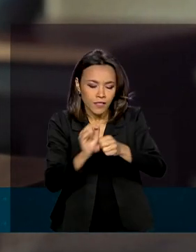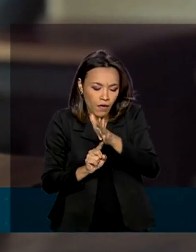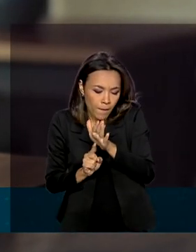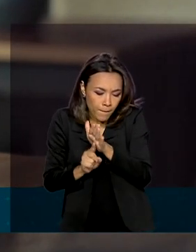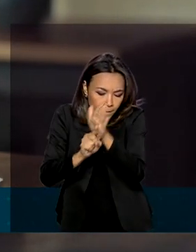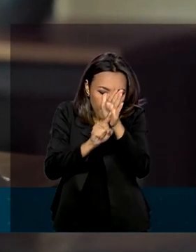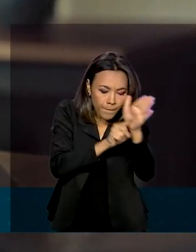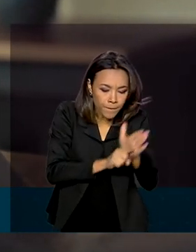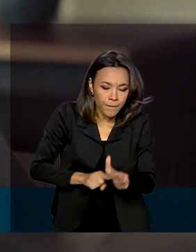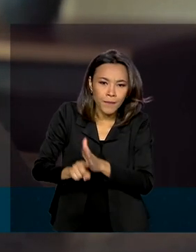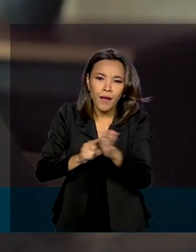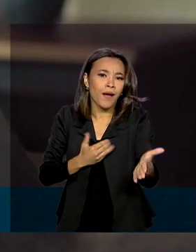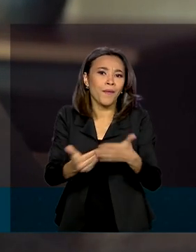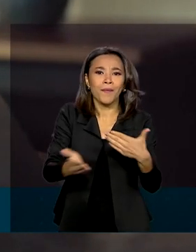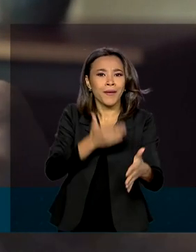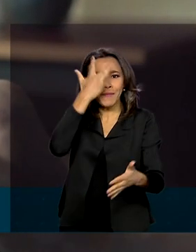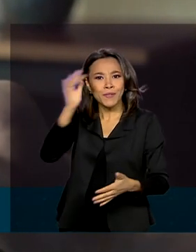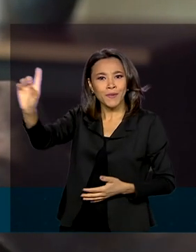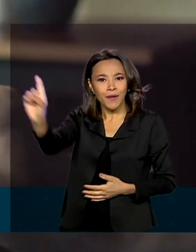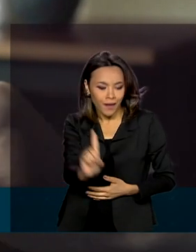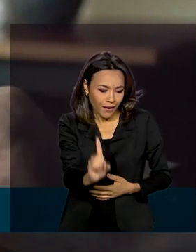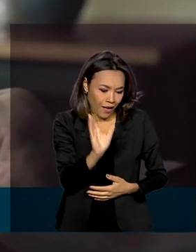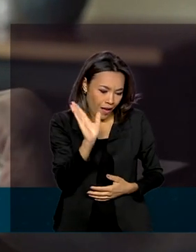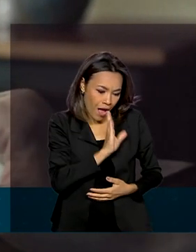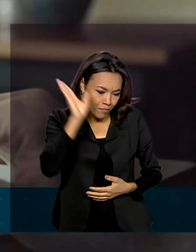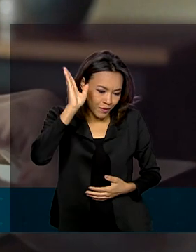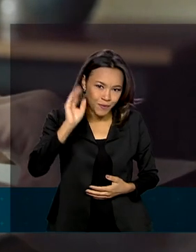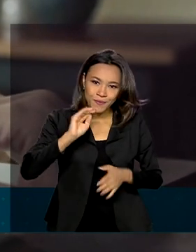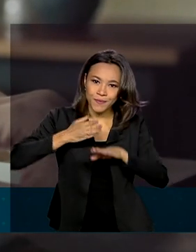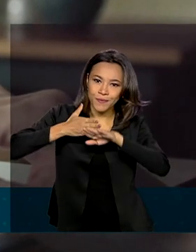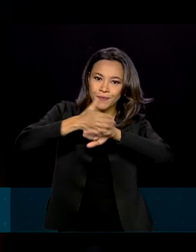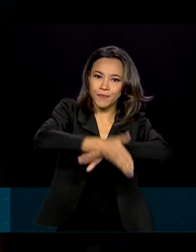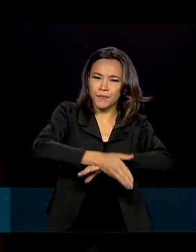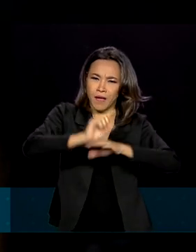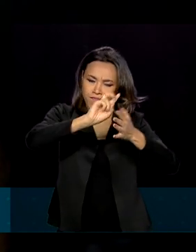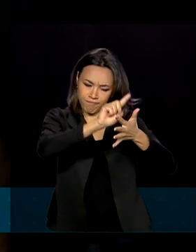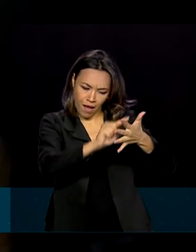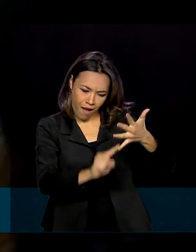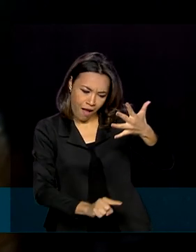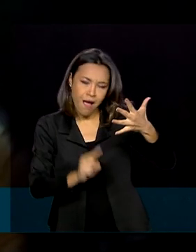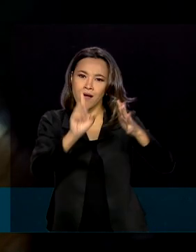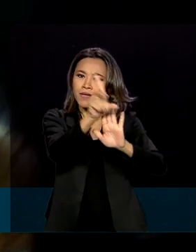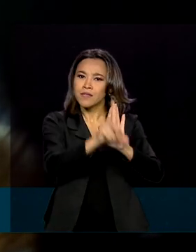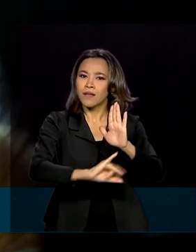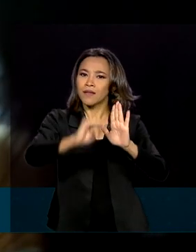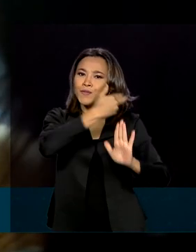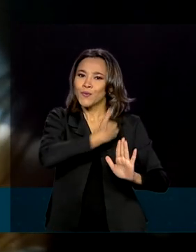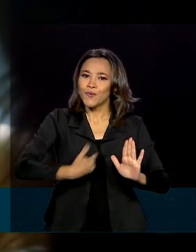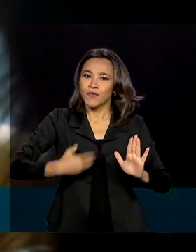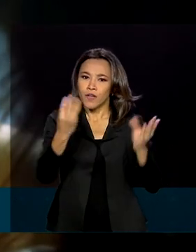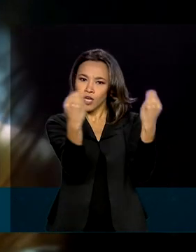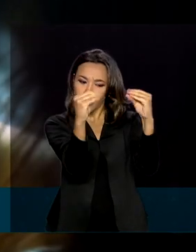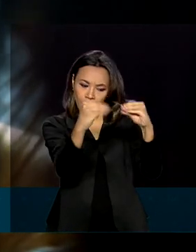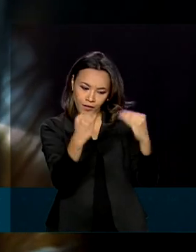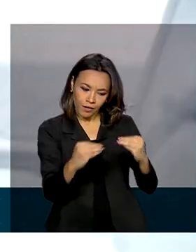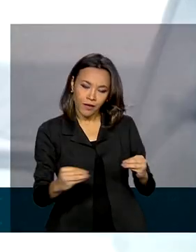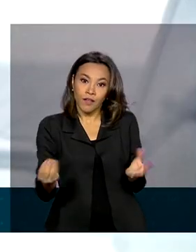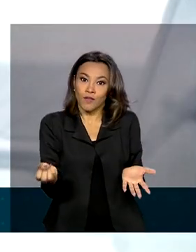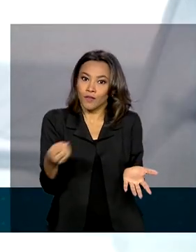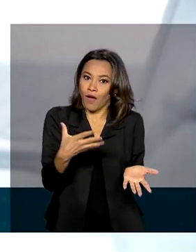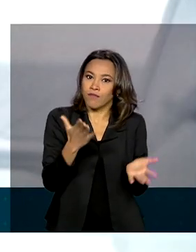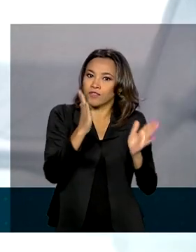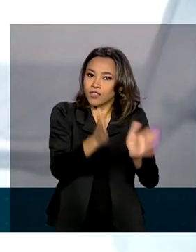permitir a qualquer cidadão acesso rápido e fácil a todas as normas federais atualizadas. Além disso,